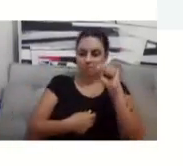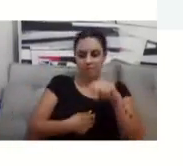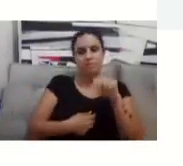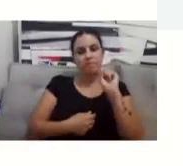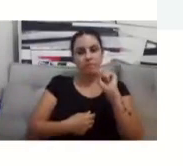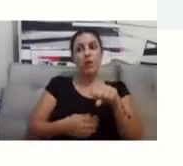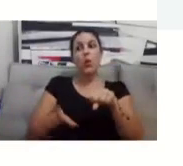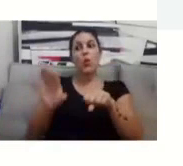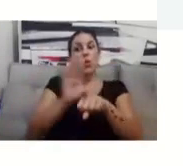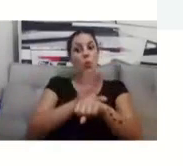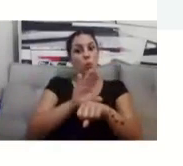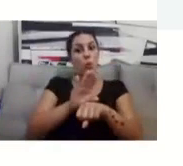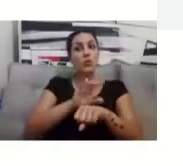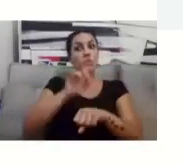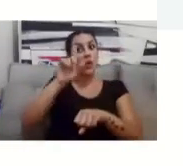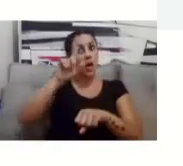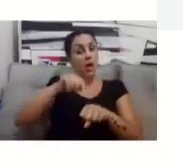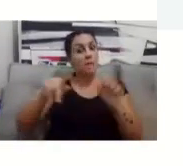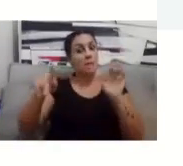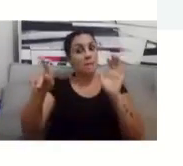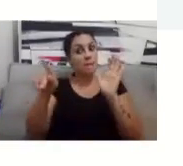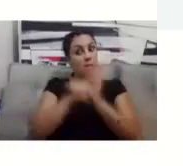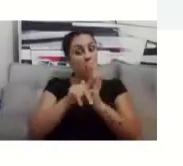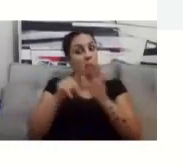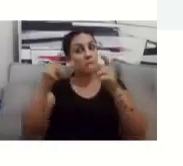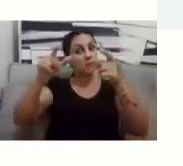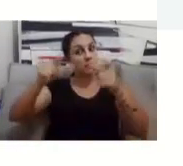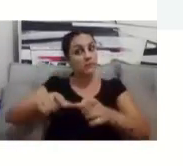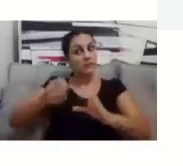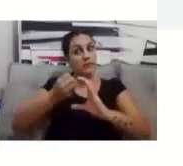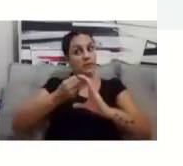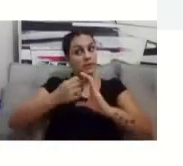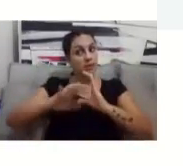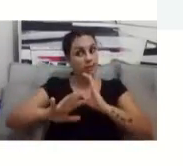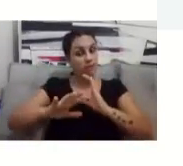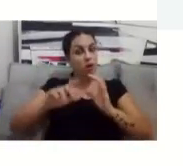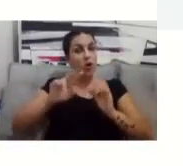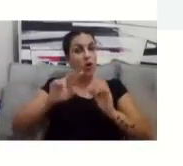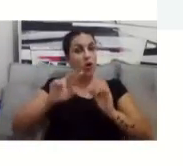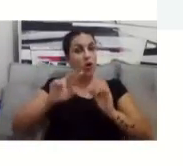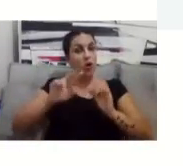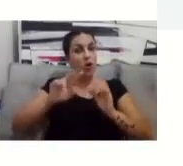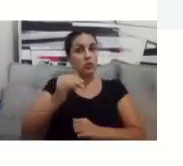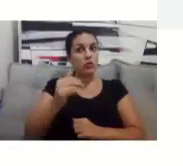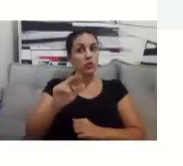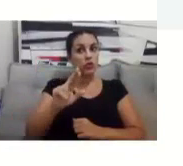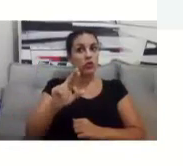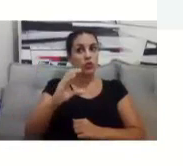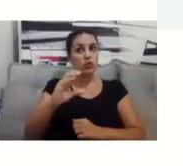C4. O C4 localiza-se em Jucutuquara, em Vitória. As aulas presenciais acontecem aqui.